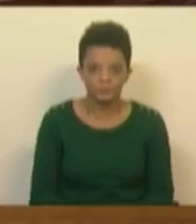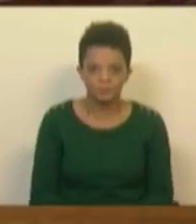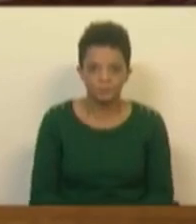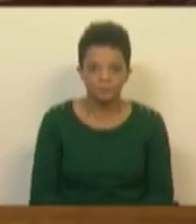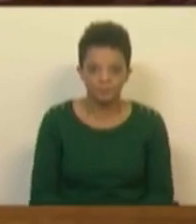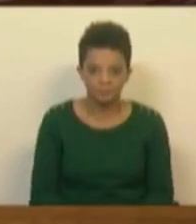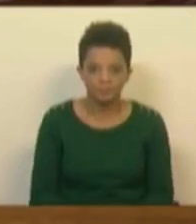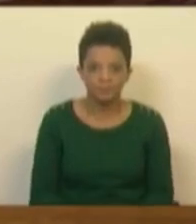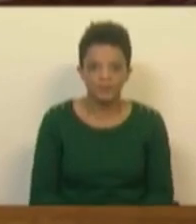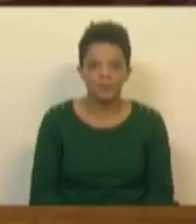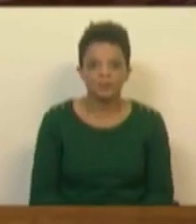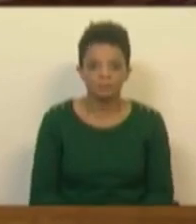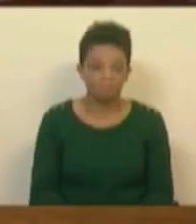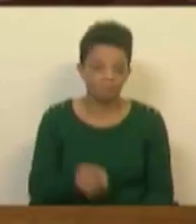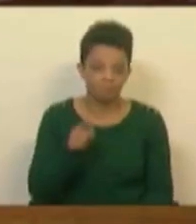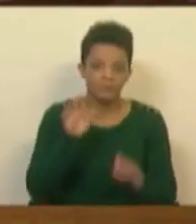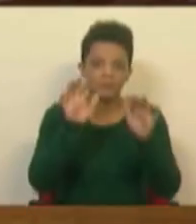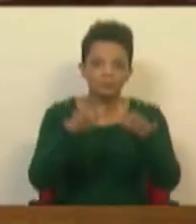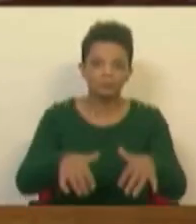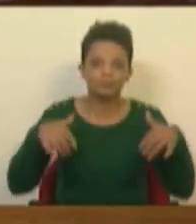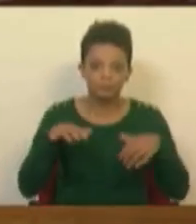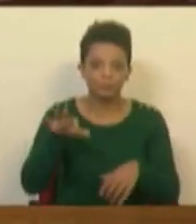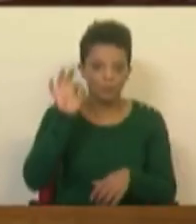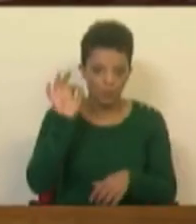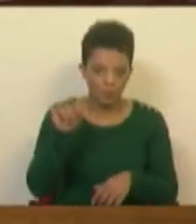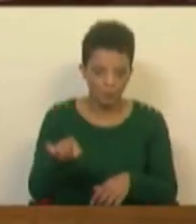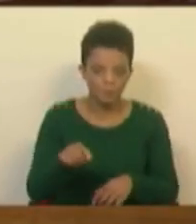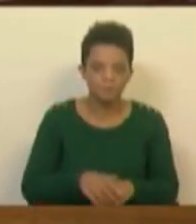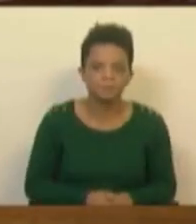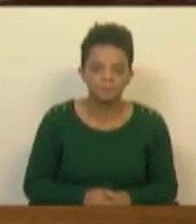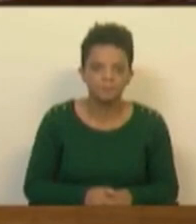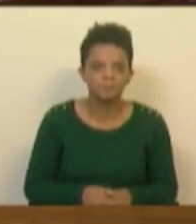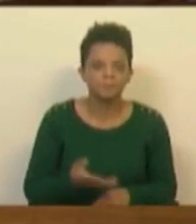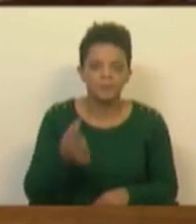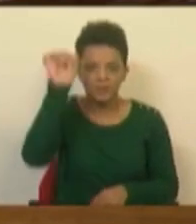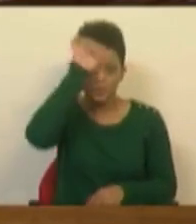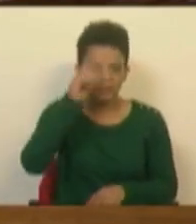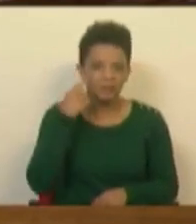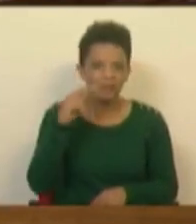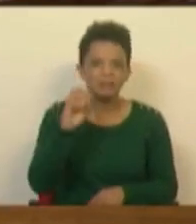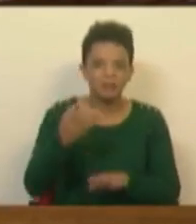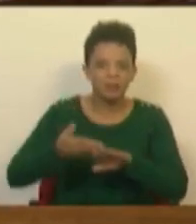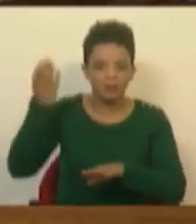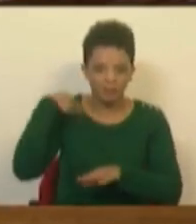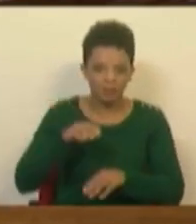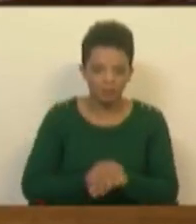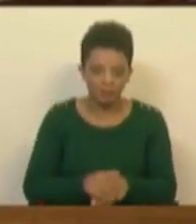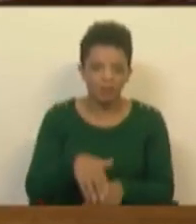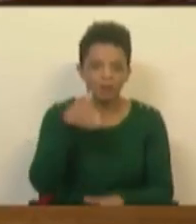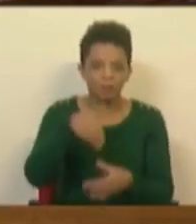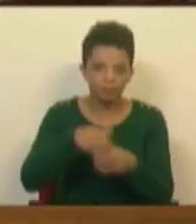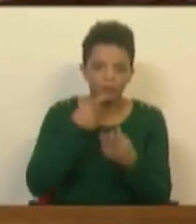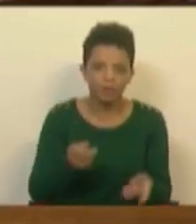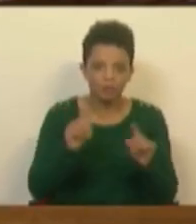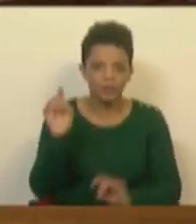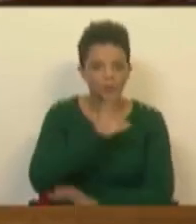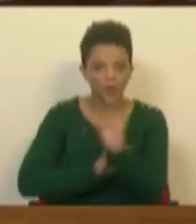Na sua vastíssima maioria, esta Assembleia foi eleita no passado dia 30 de janeiro, que passa embora à repetição de eleições no